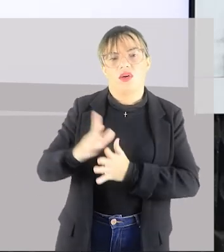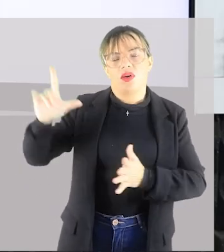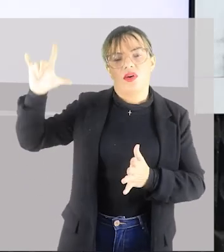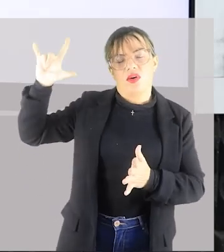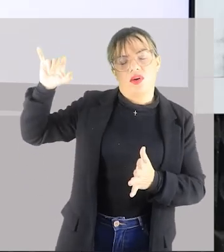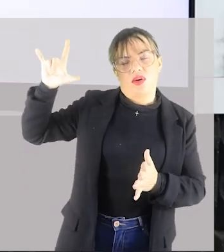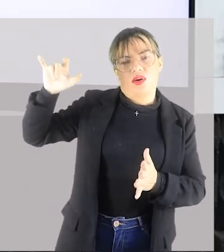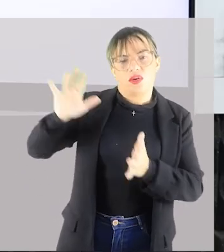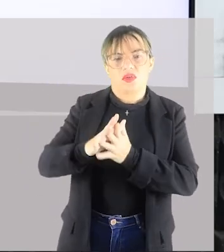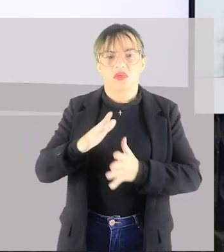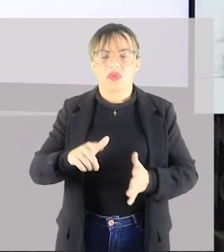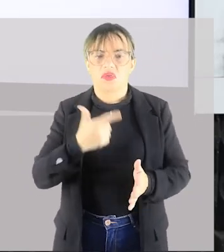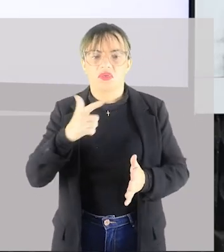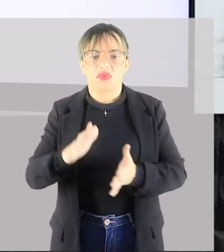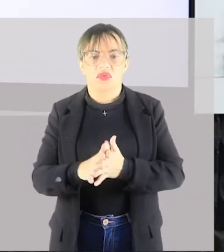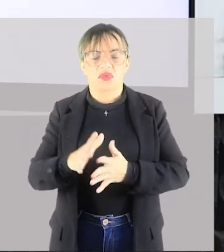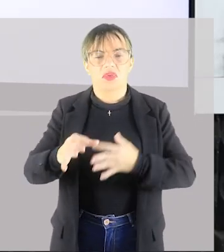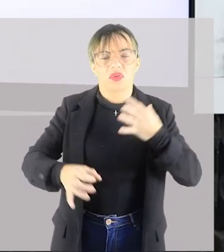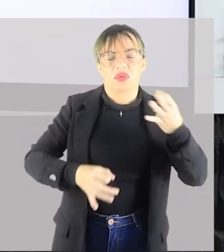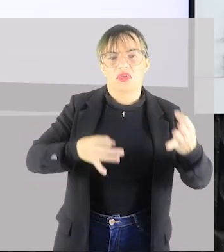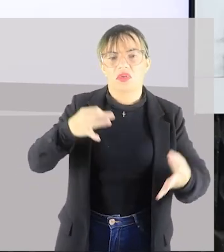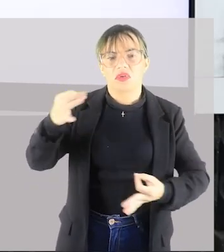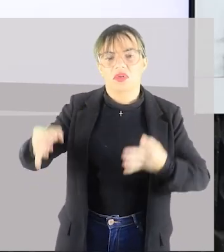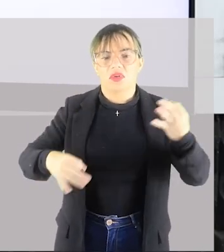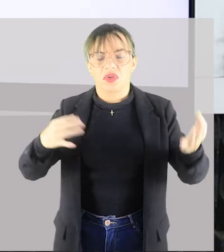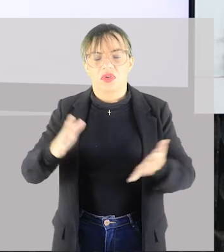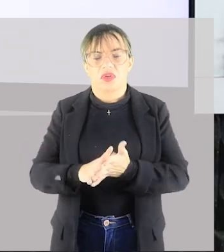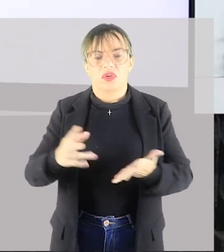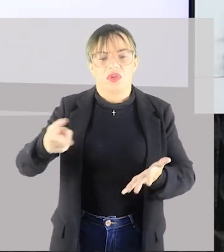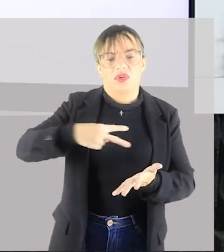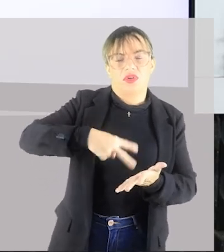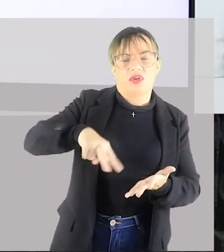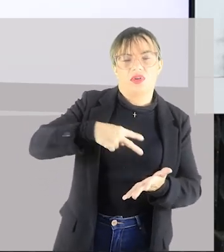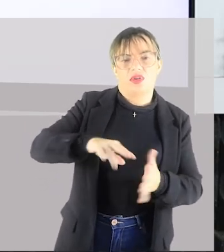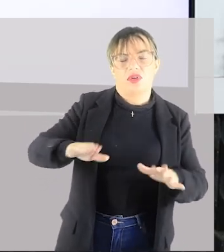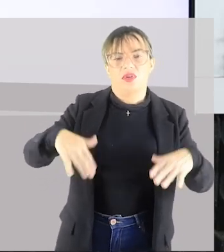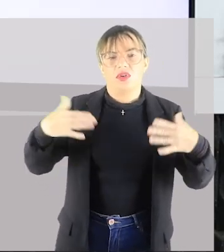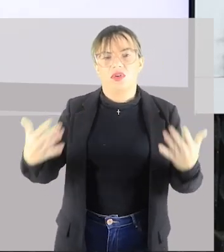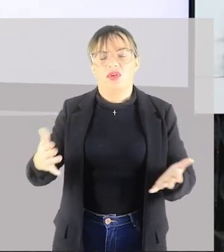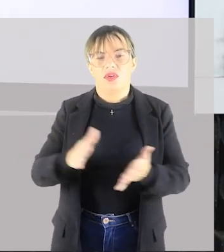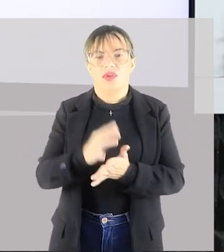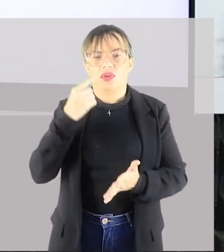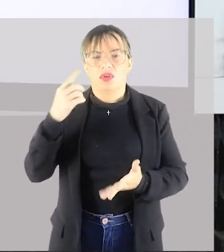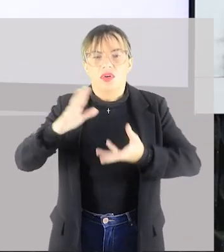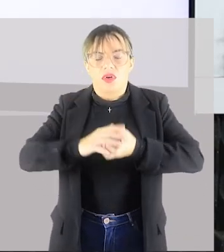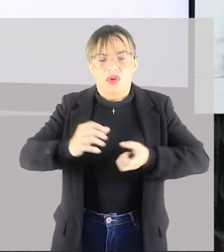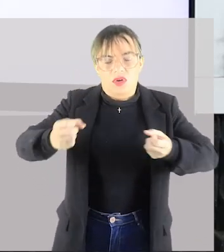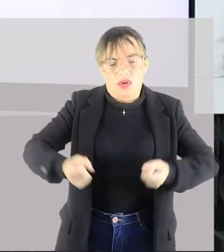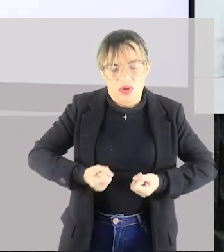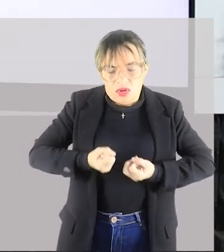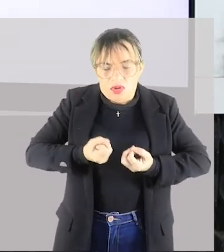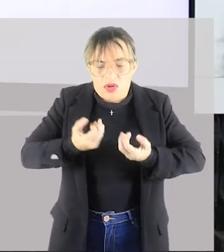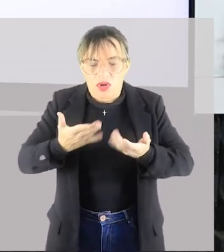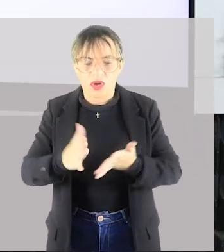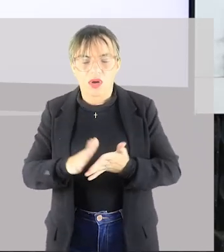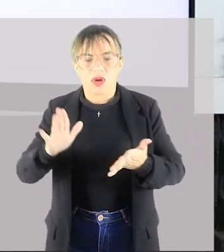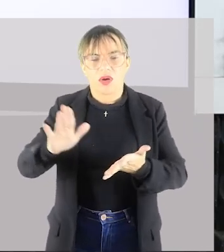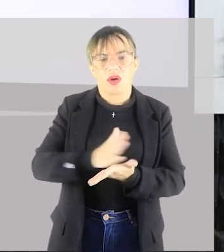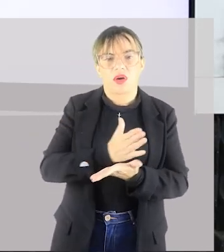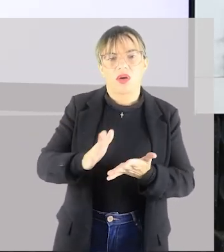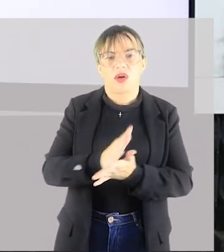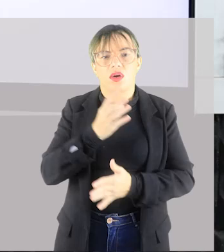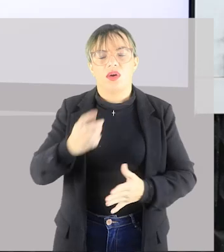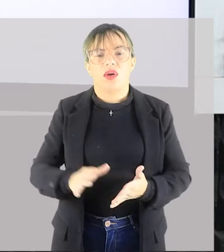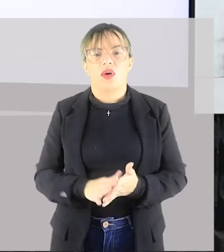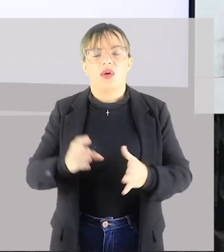um teor crítico daquela dança, sem pensar se aquilo está expressando alguma mensagem,